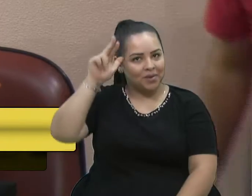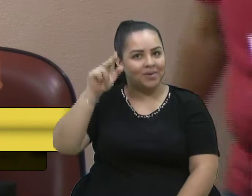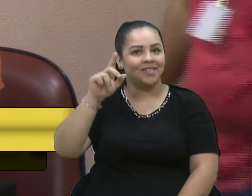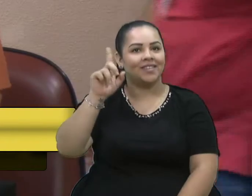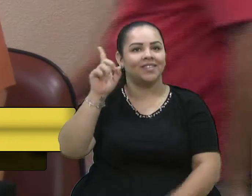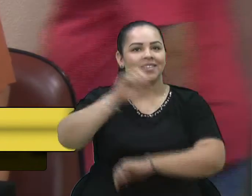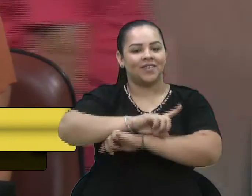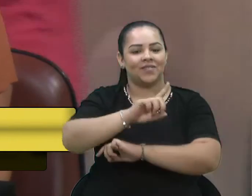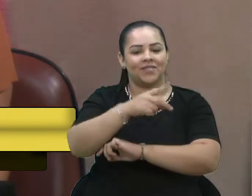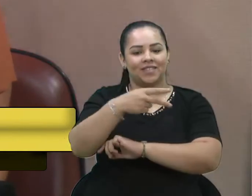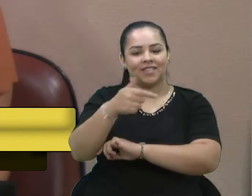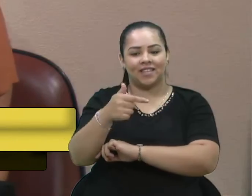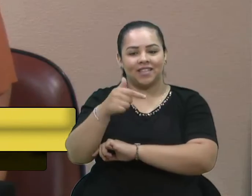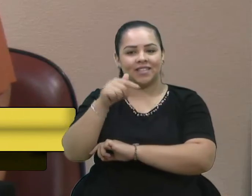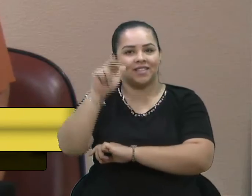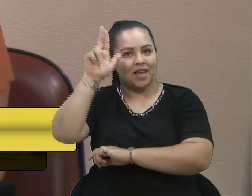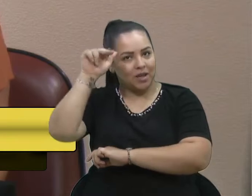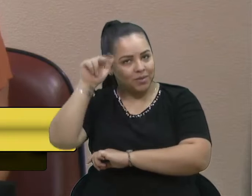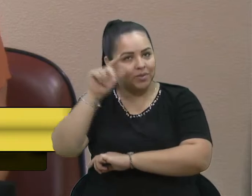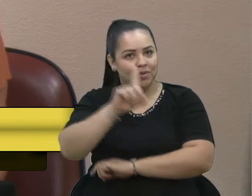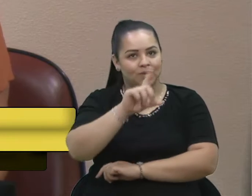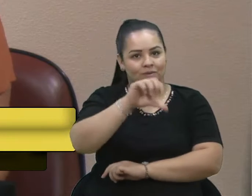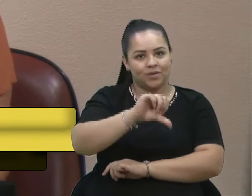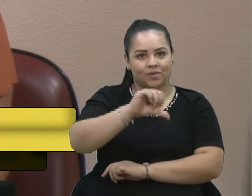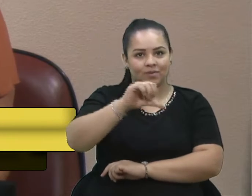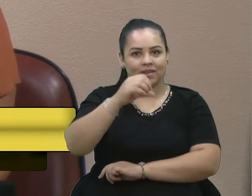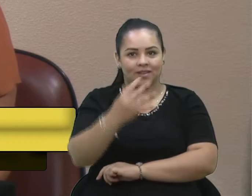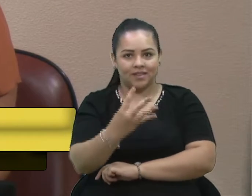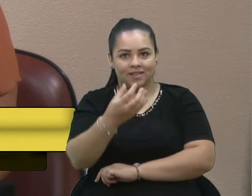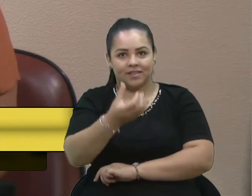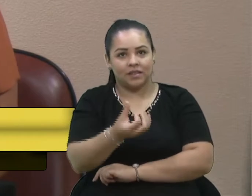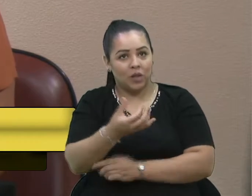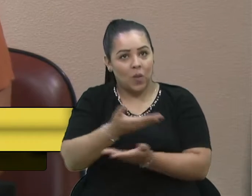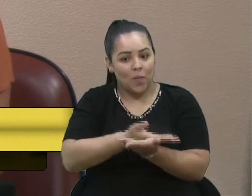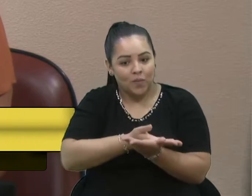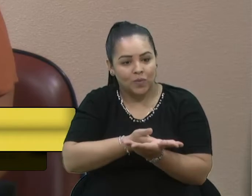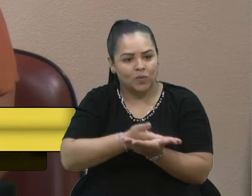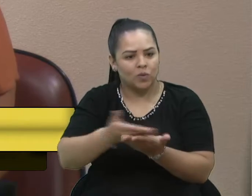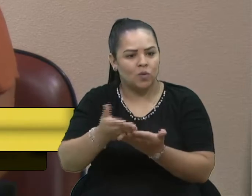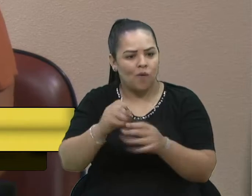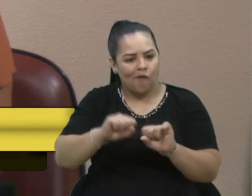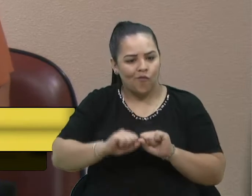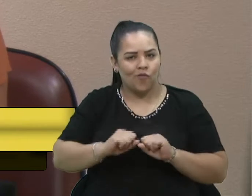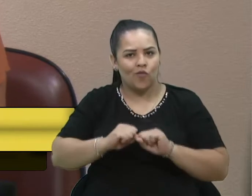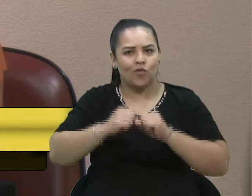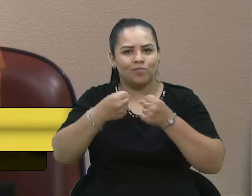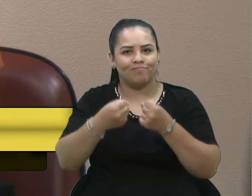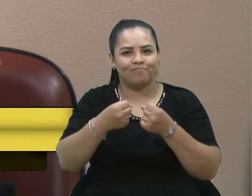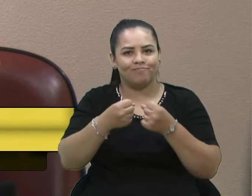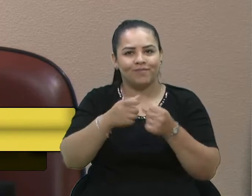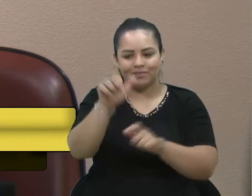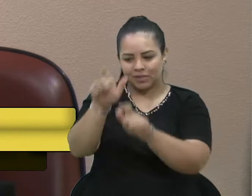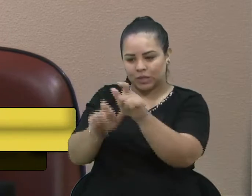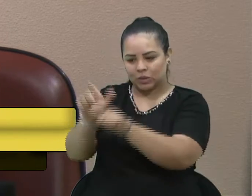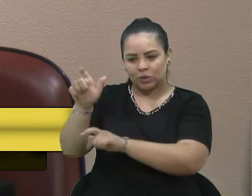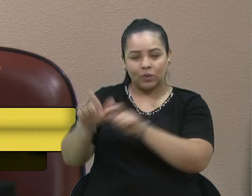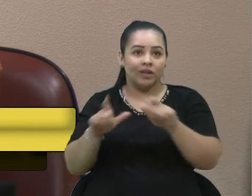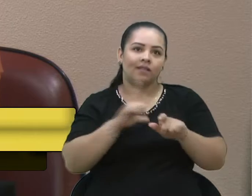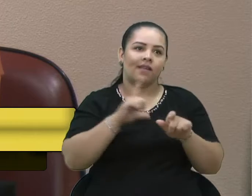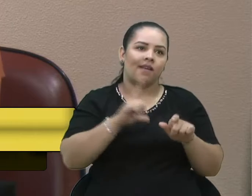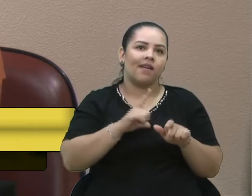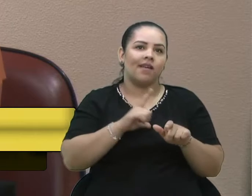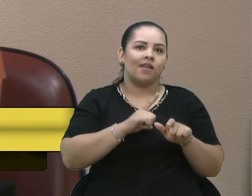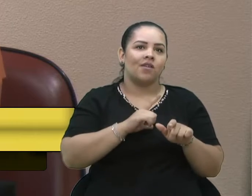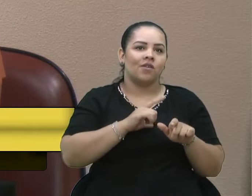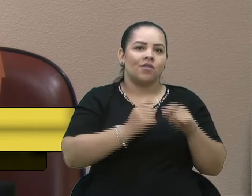de abril de 1946 que a Rádio Caxias entrou no ar, com o esforço de muita gente, liderada por seus fundadores, Joaquim Pedro